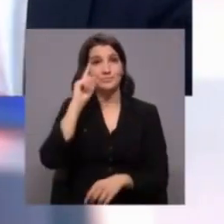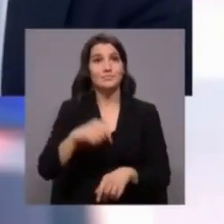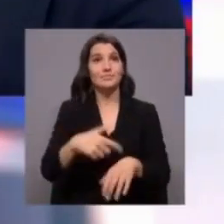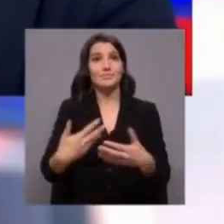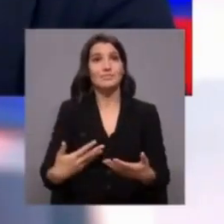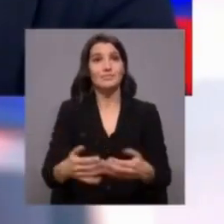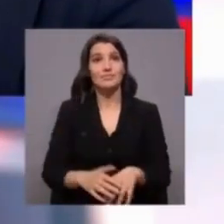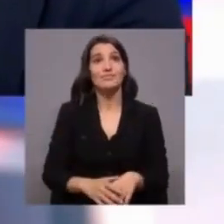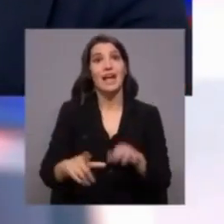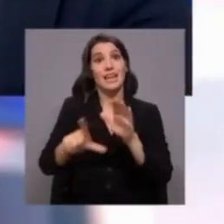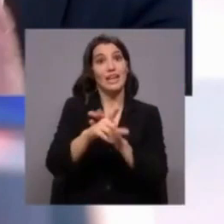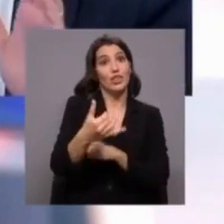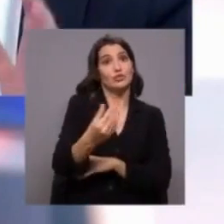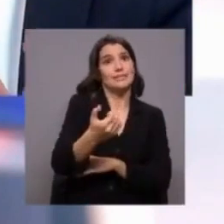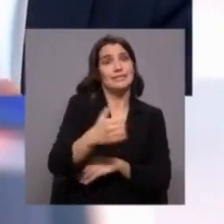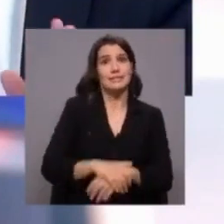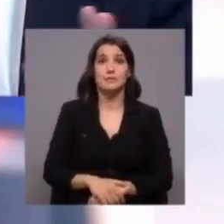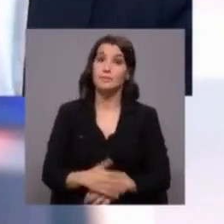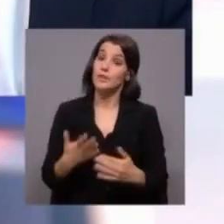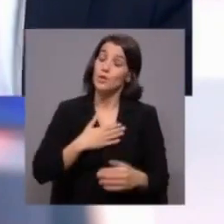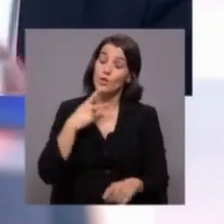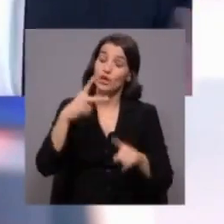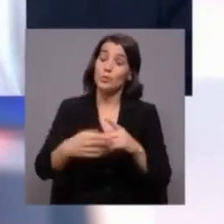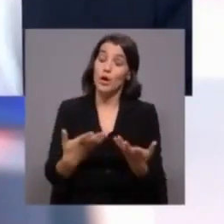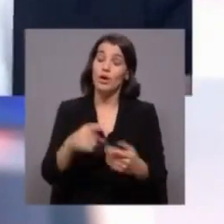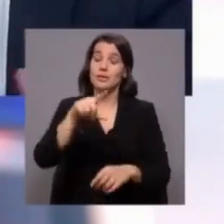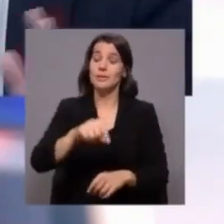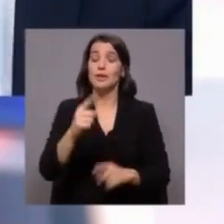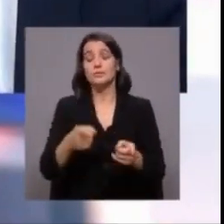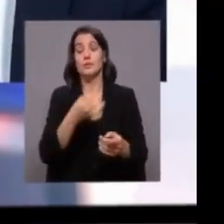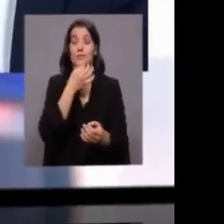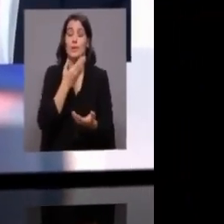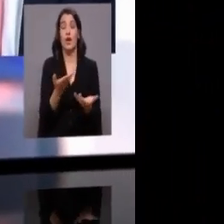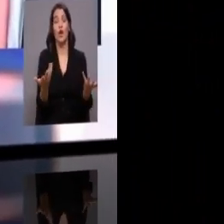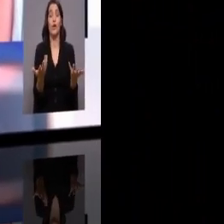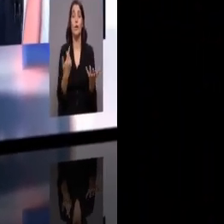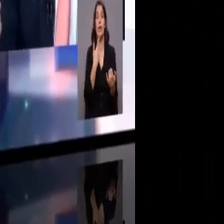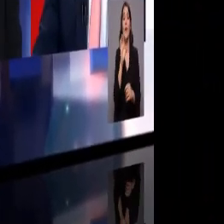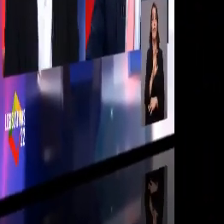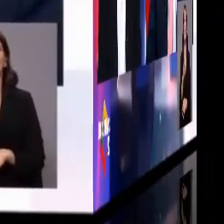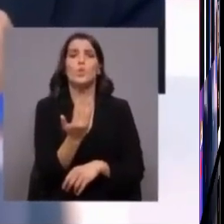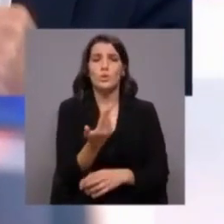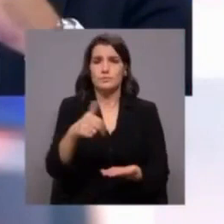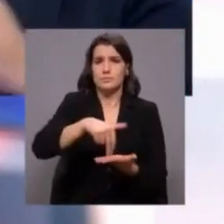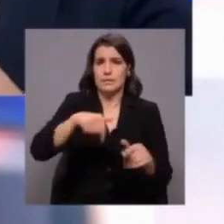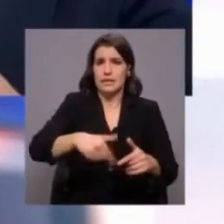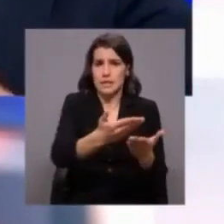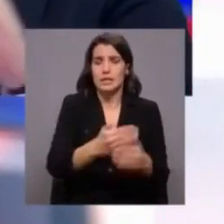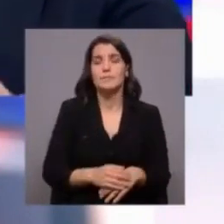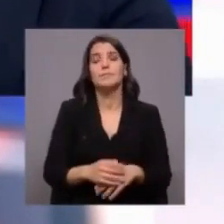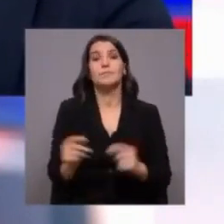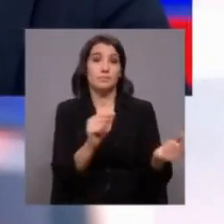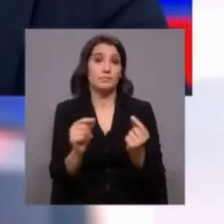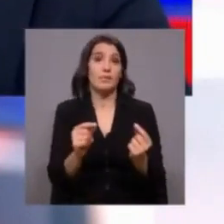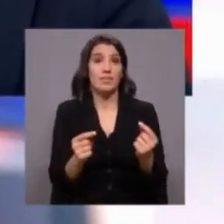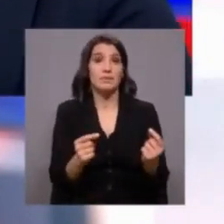que estamos aqui, Rui, se não quer que eu interrompa depois não venha agora já começar a fazer esse estilo de abordagem. Por virmos debater